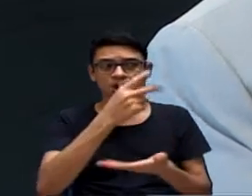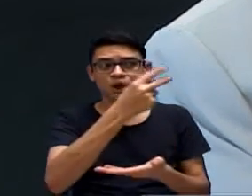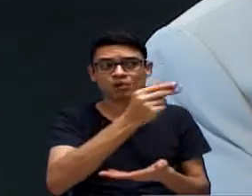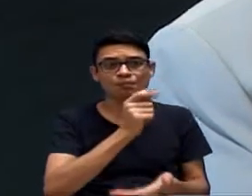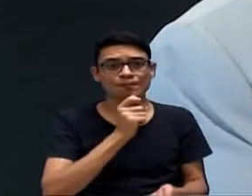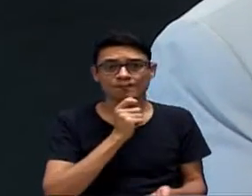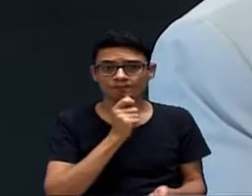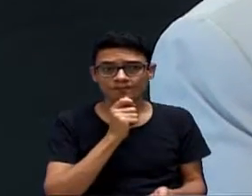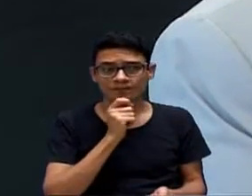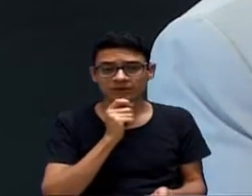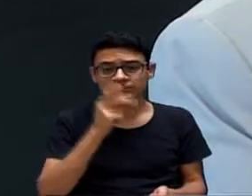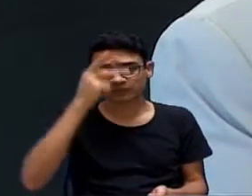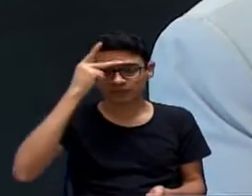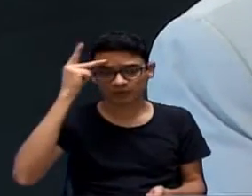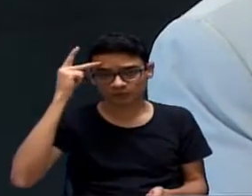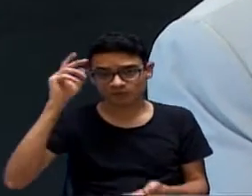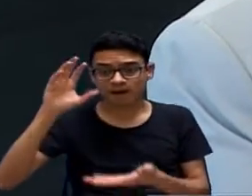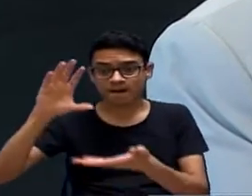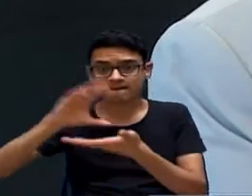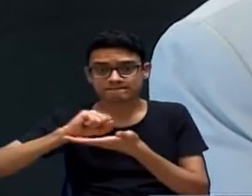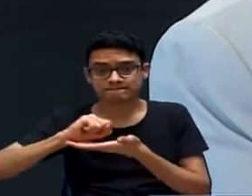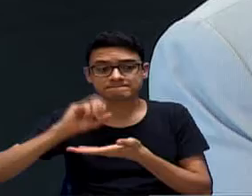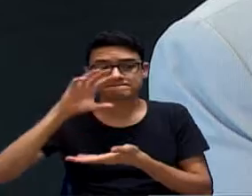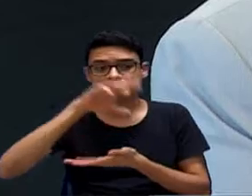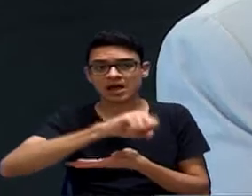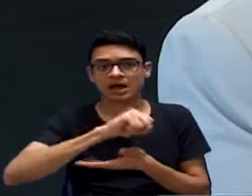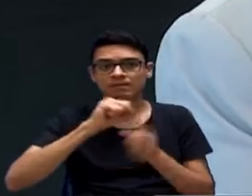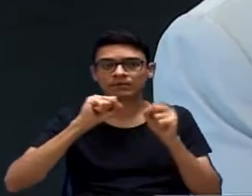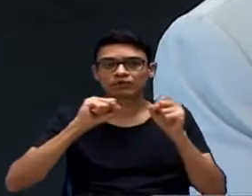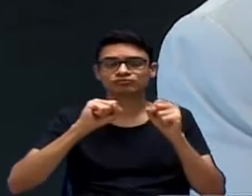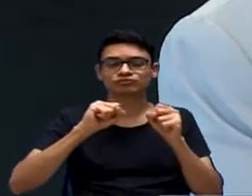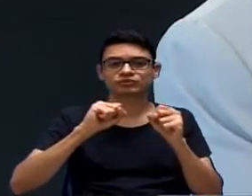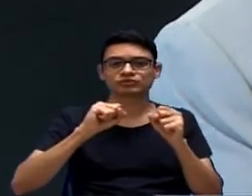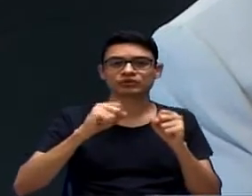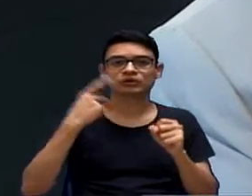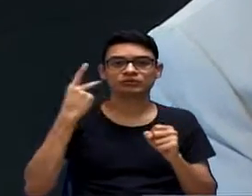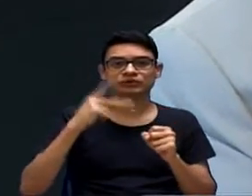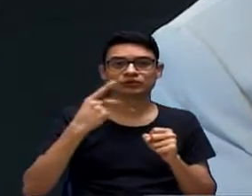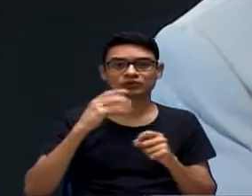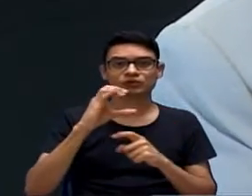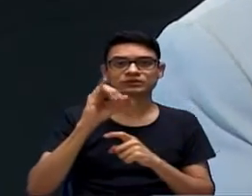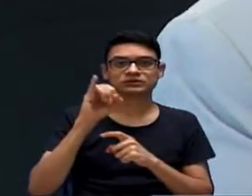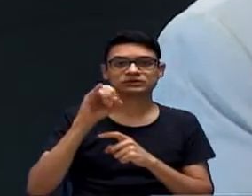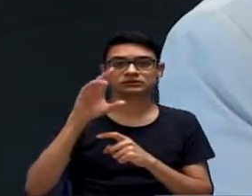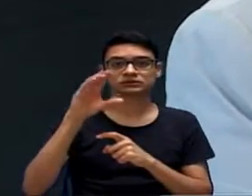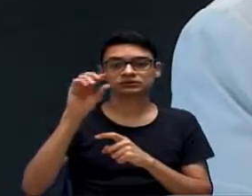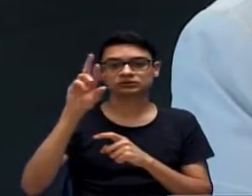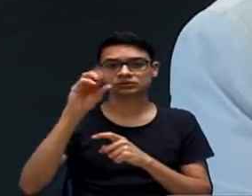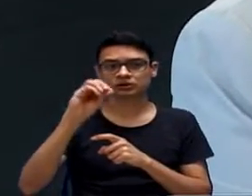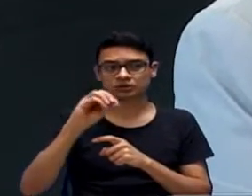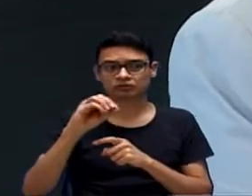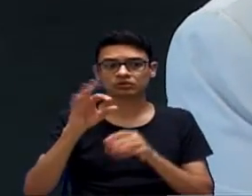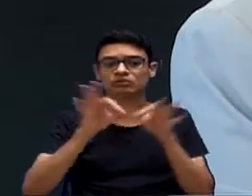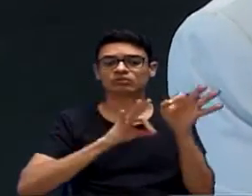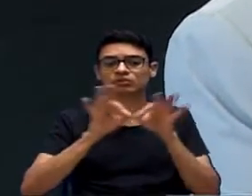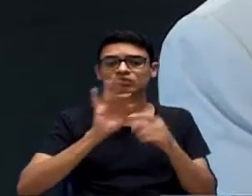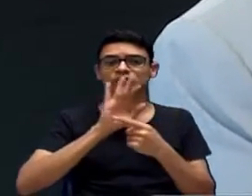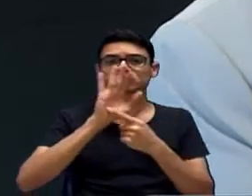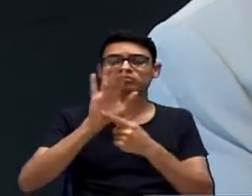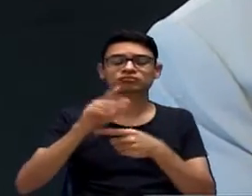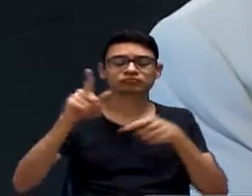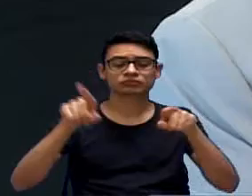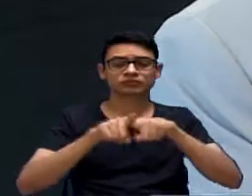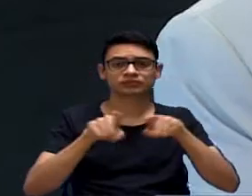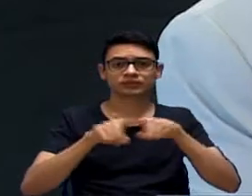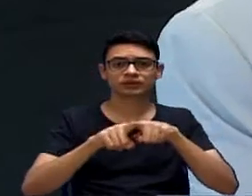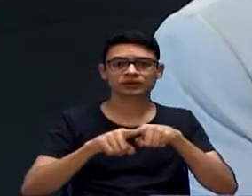foram o vereador... O vereador Cícero também apresentou um projeto hoje sobre isso, achando que é